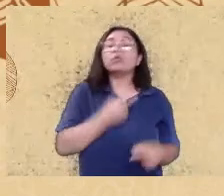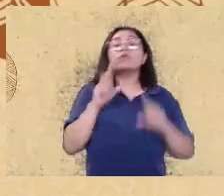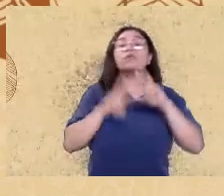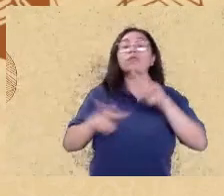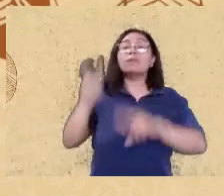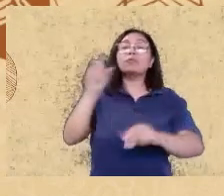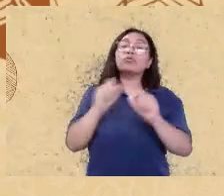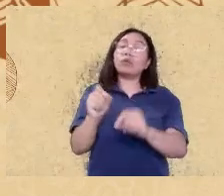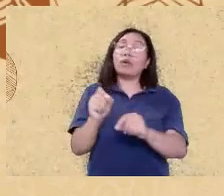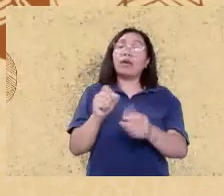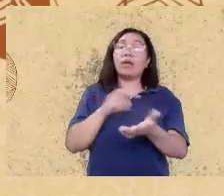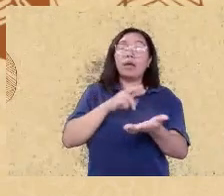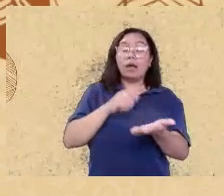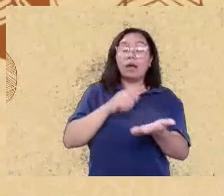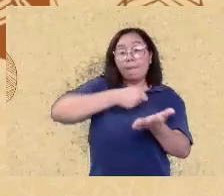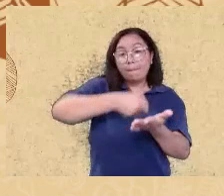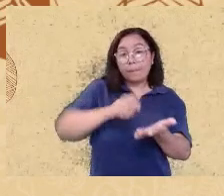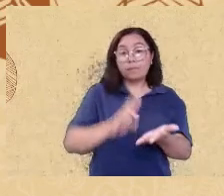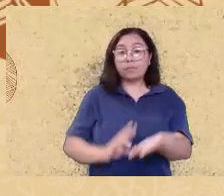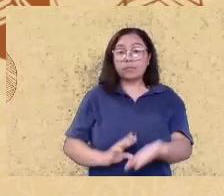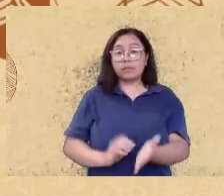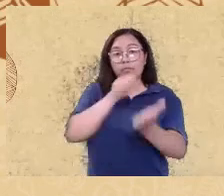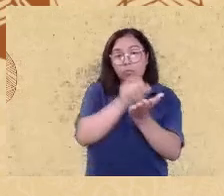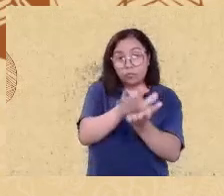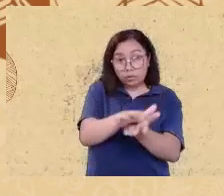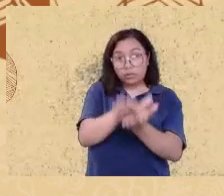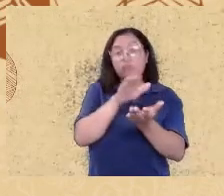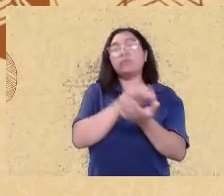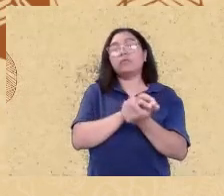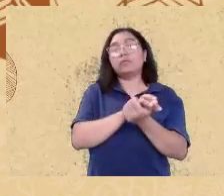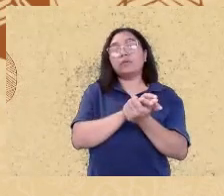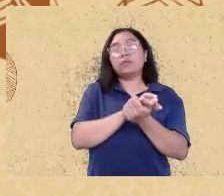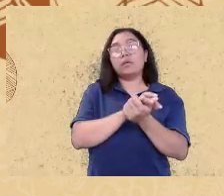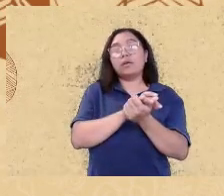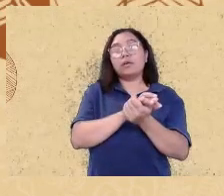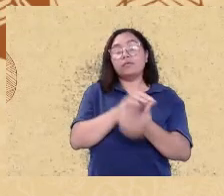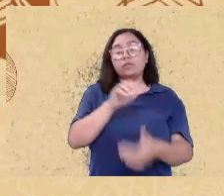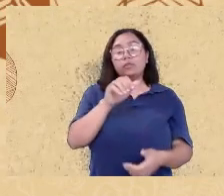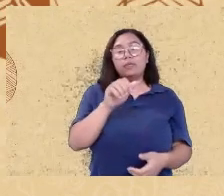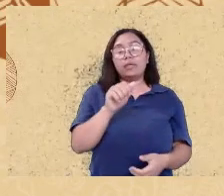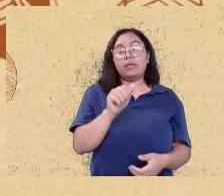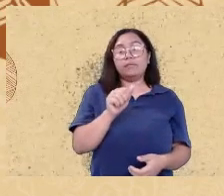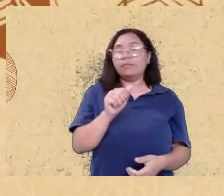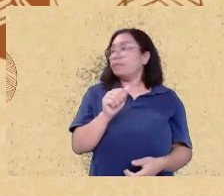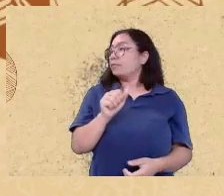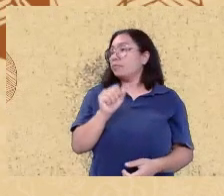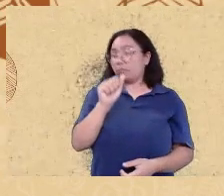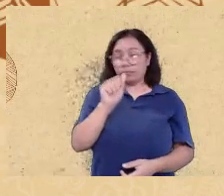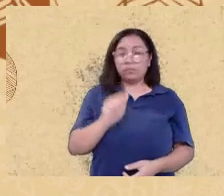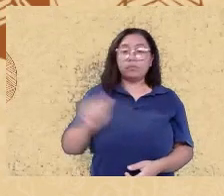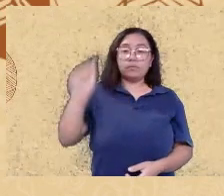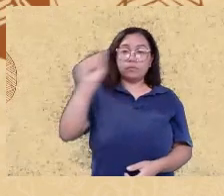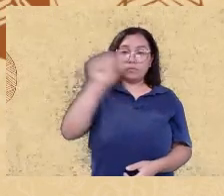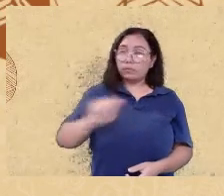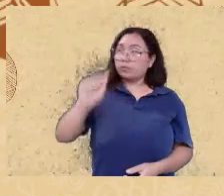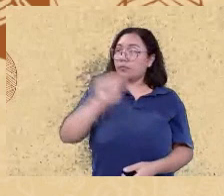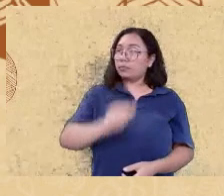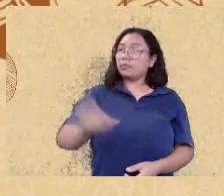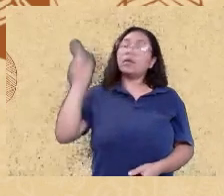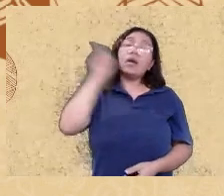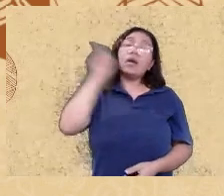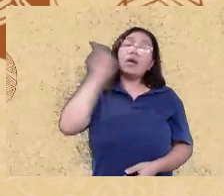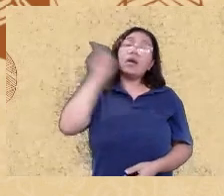de 29 de outubro da própria Associação Americana de Psicologia inclusive que é uma das instituições de maior